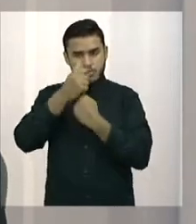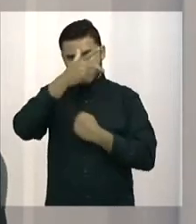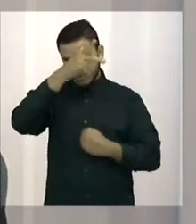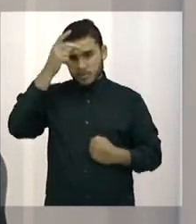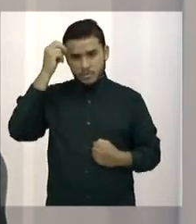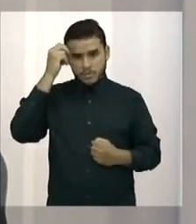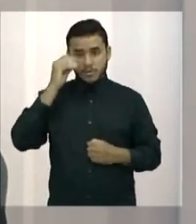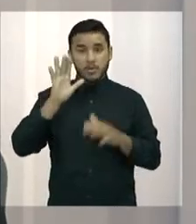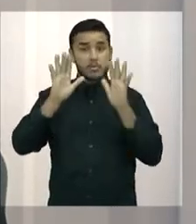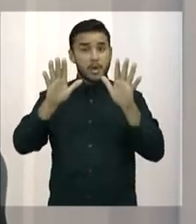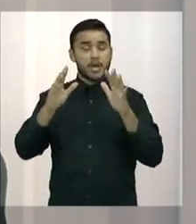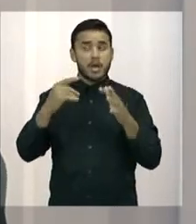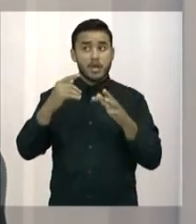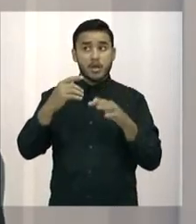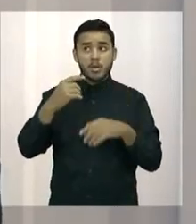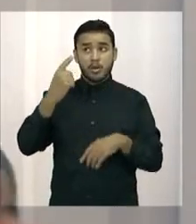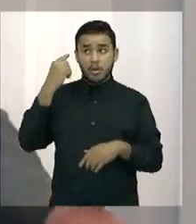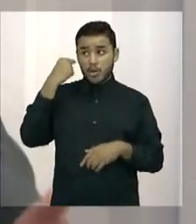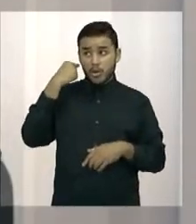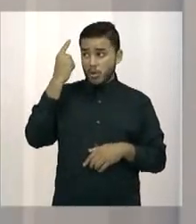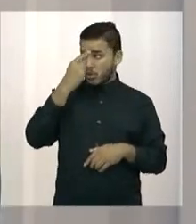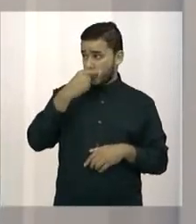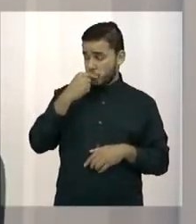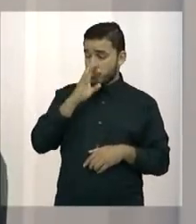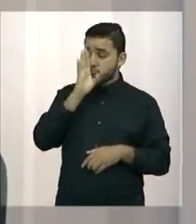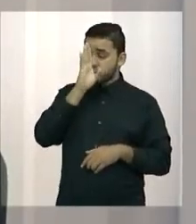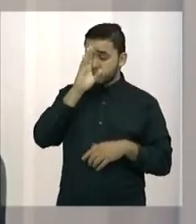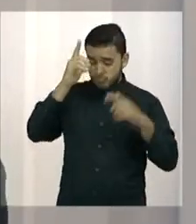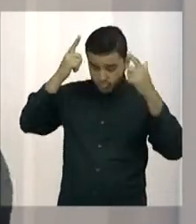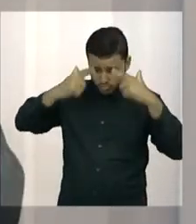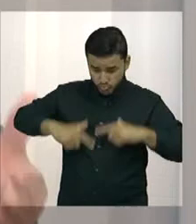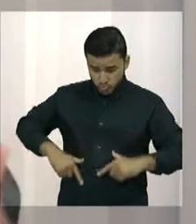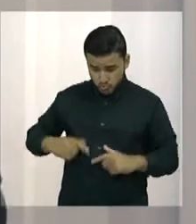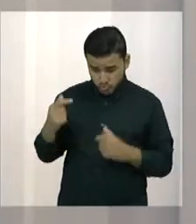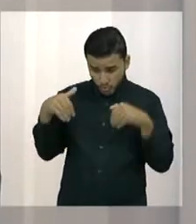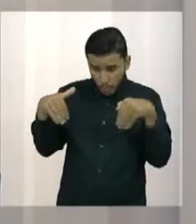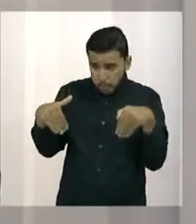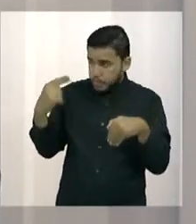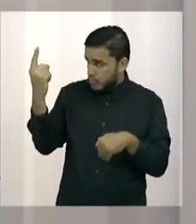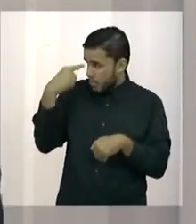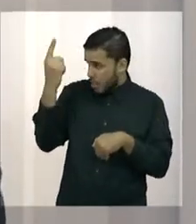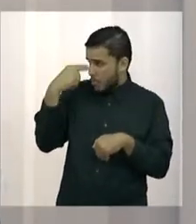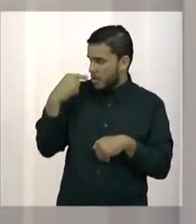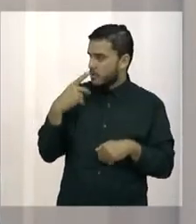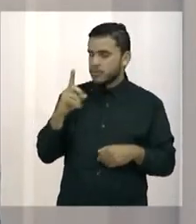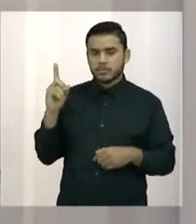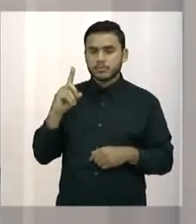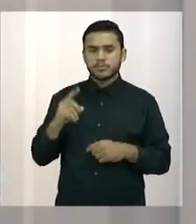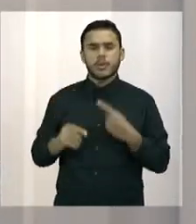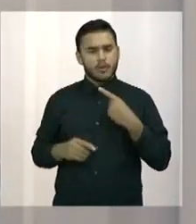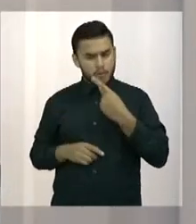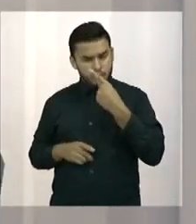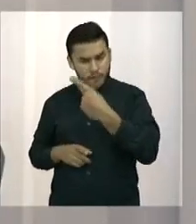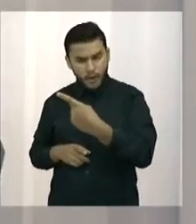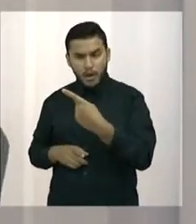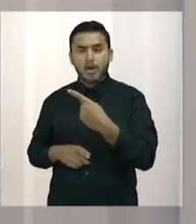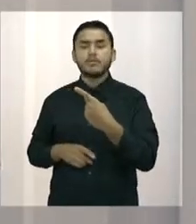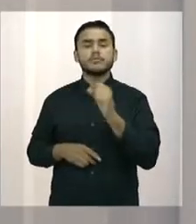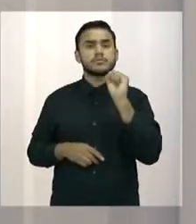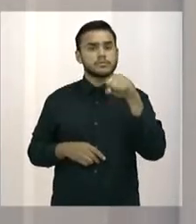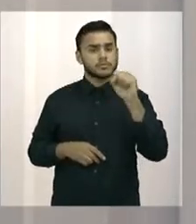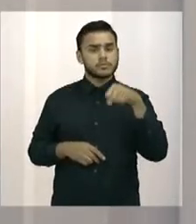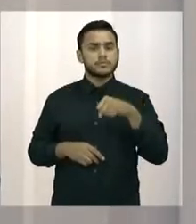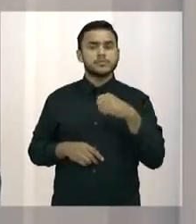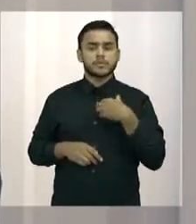mas não sou surdo, não sou cego e não sou mudo. Está entendendo? Acho que na hora que tem que falar, falo. Você já viu algumas